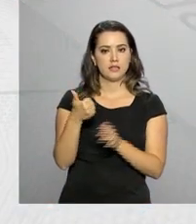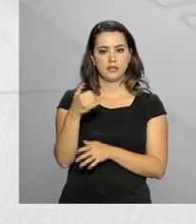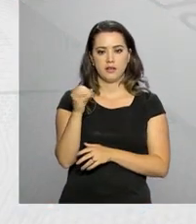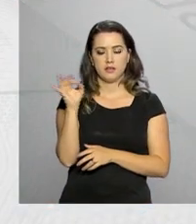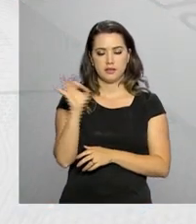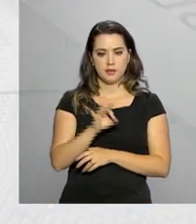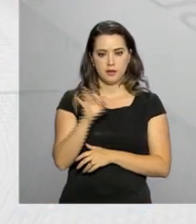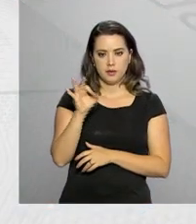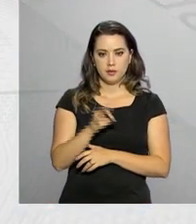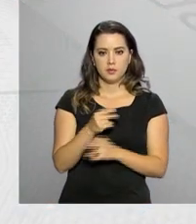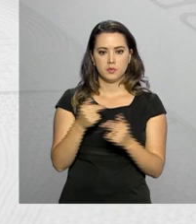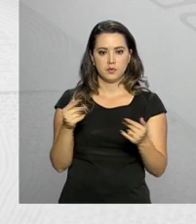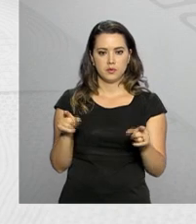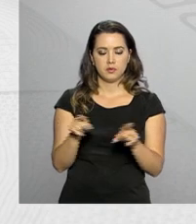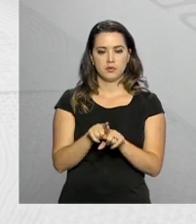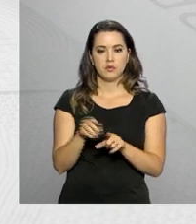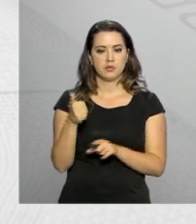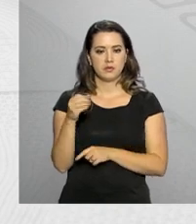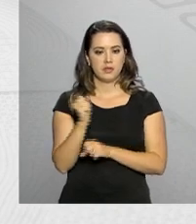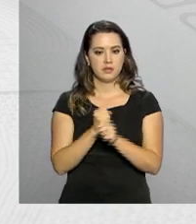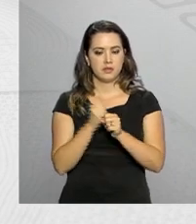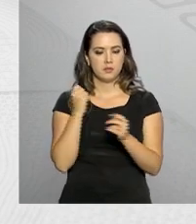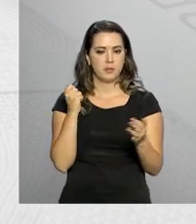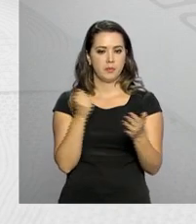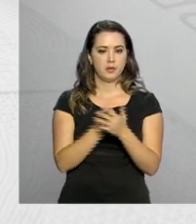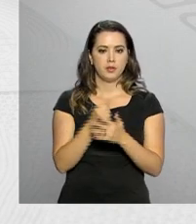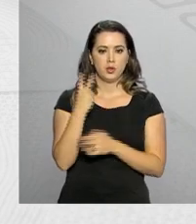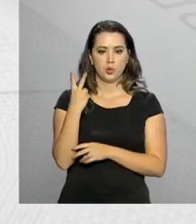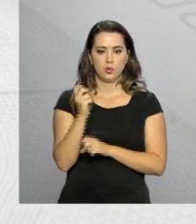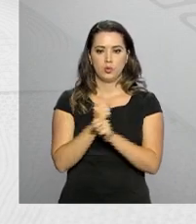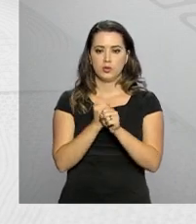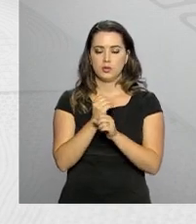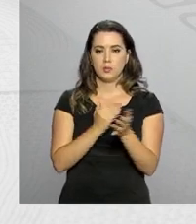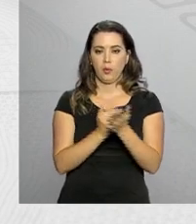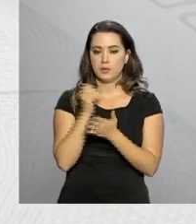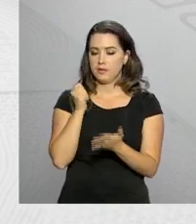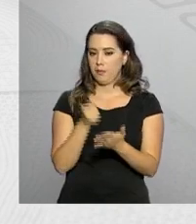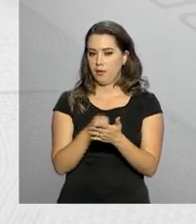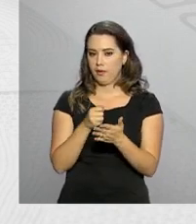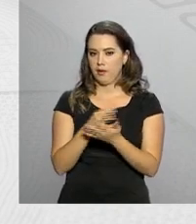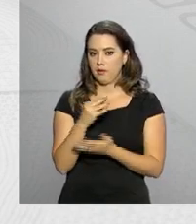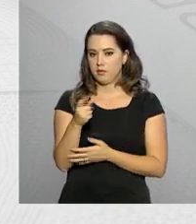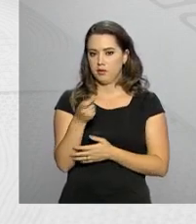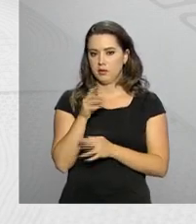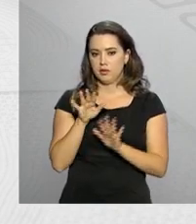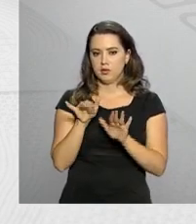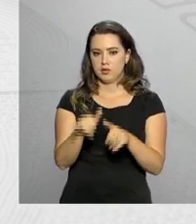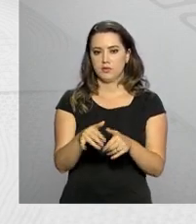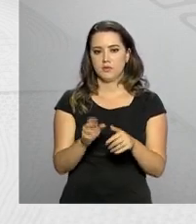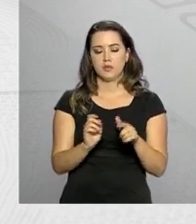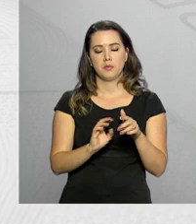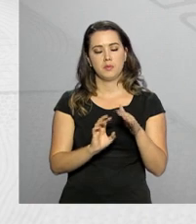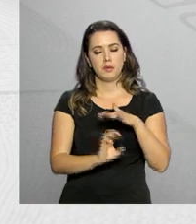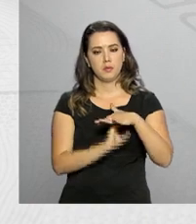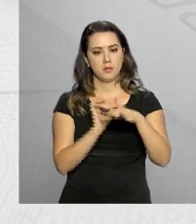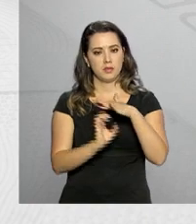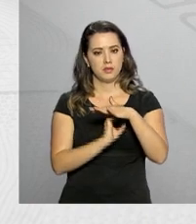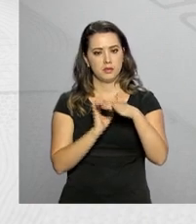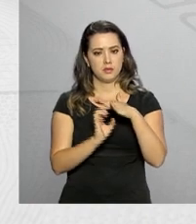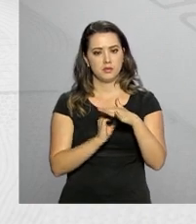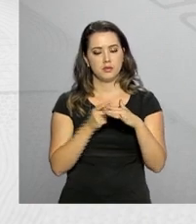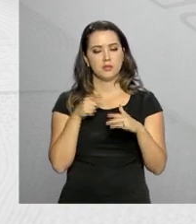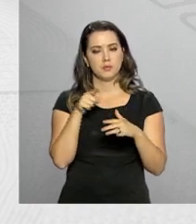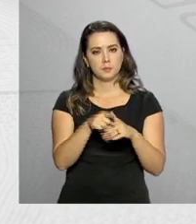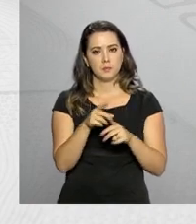equipamentos, com até 10 anos para pagar e 2 anos de carência. A taxa final para micro, pequenas e médias empresas